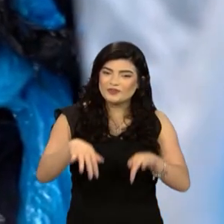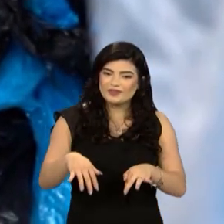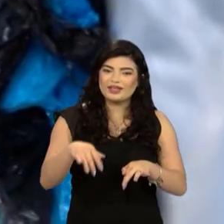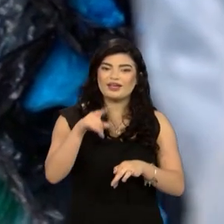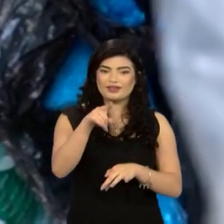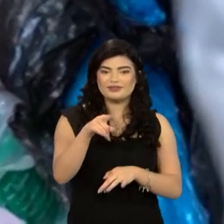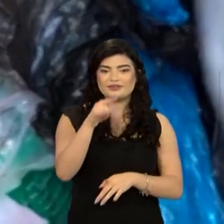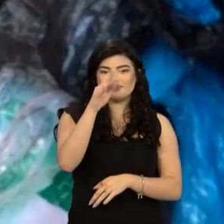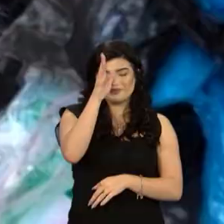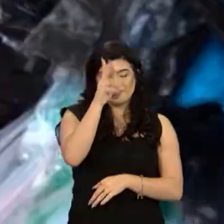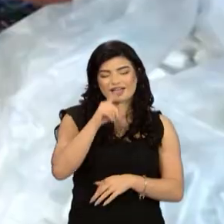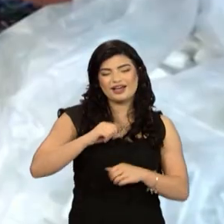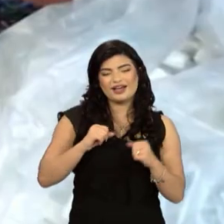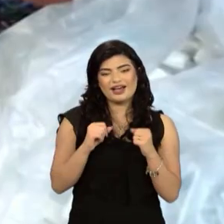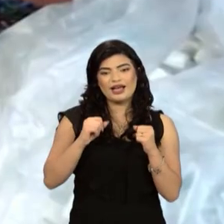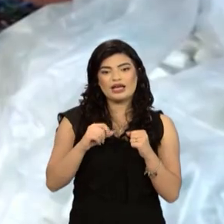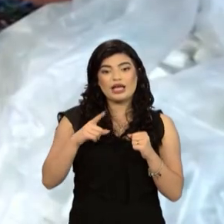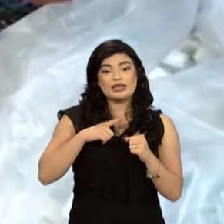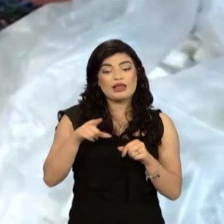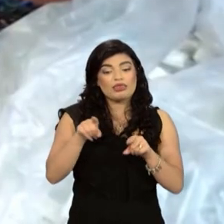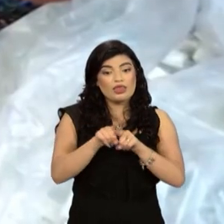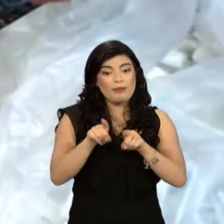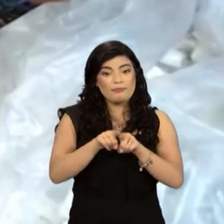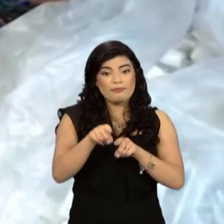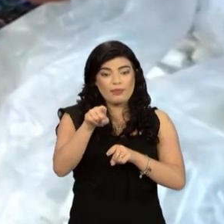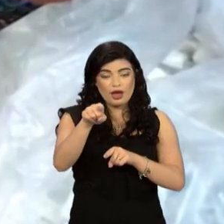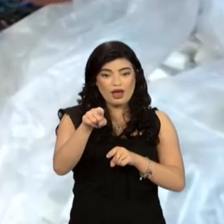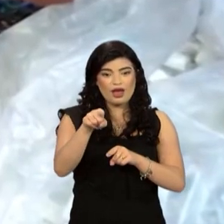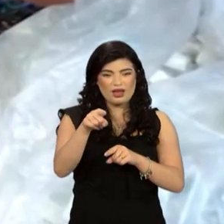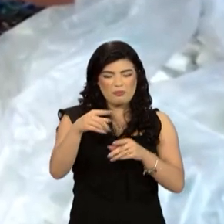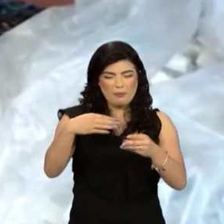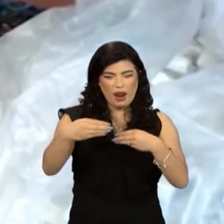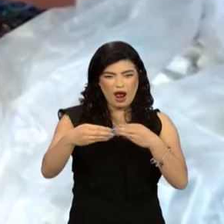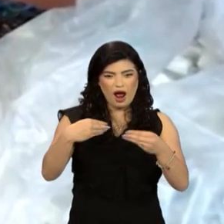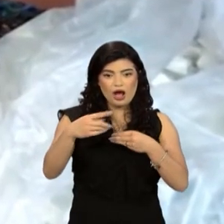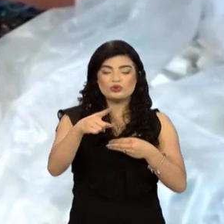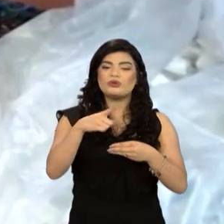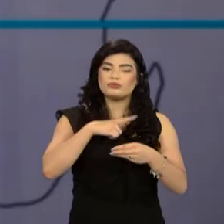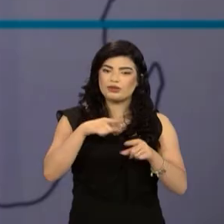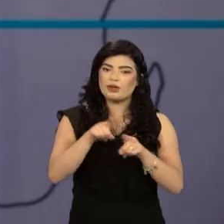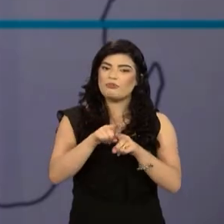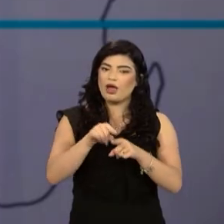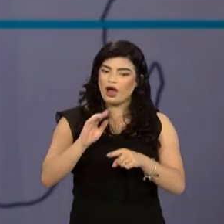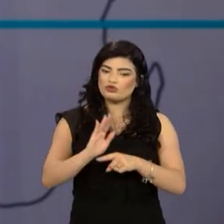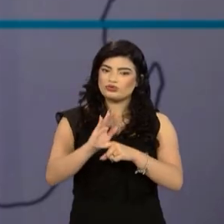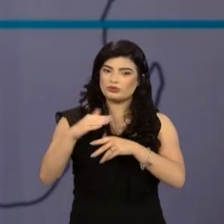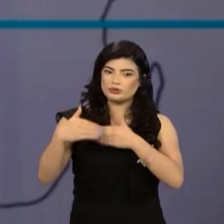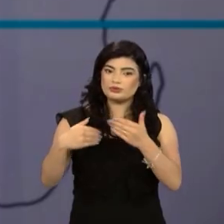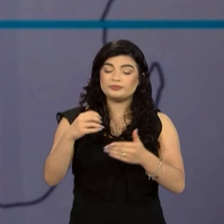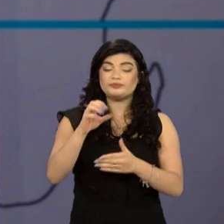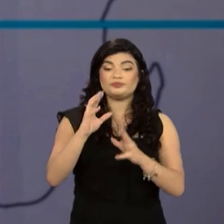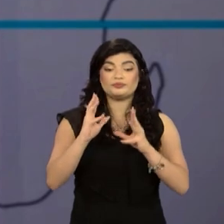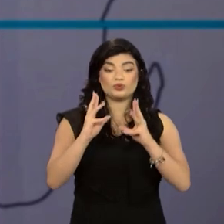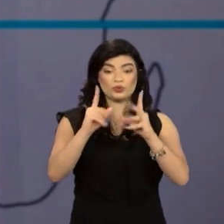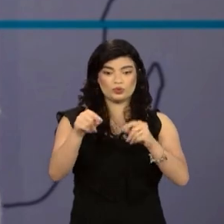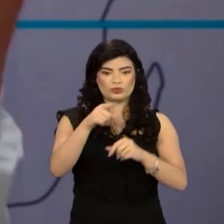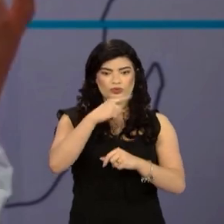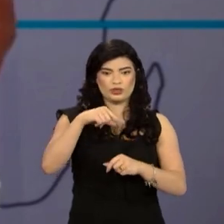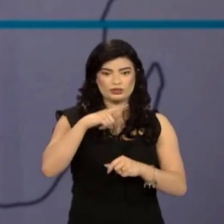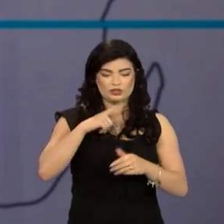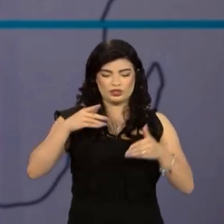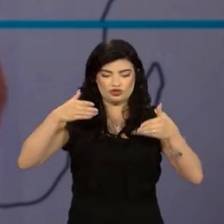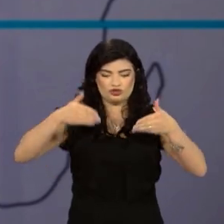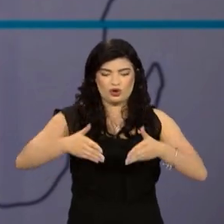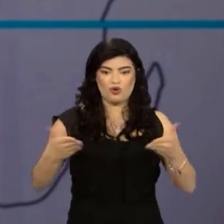frigorífico. O plástico, que também está presente no processo, é reciclado. Todo o resíduo que chega,